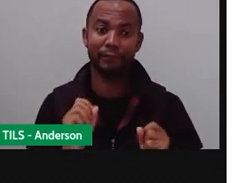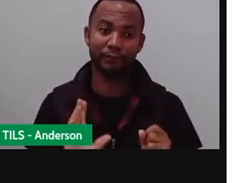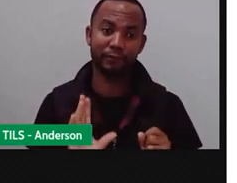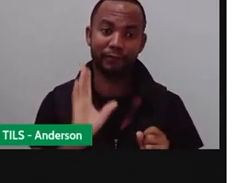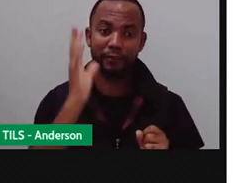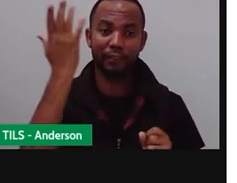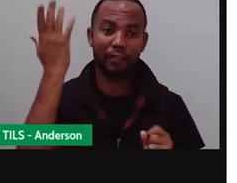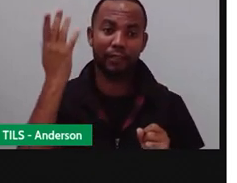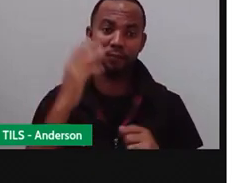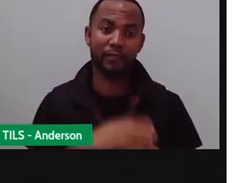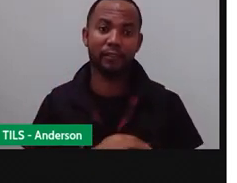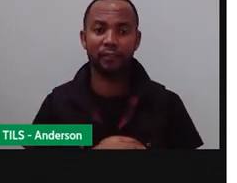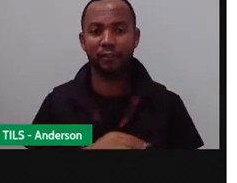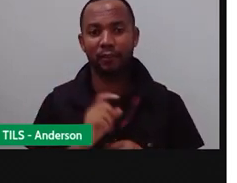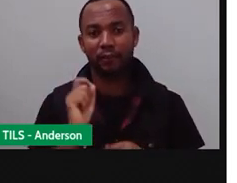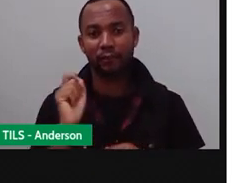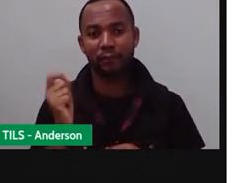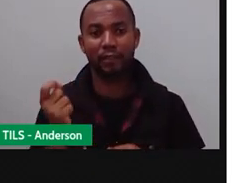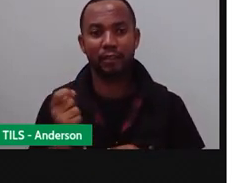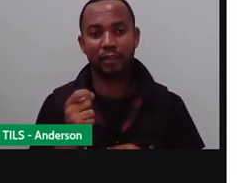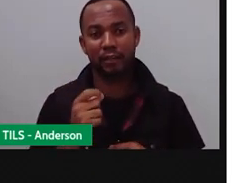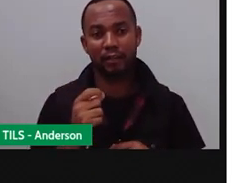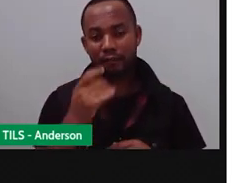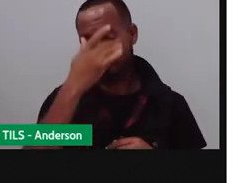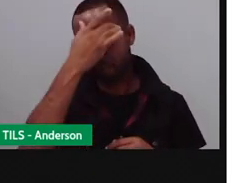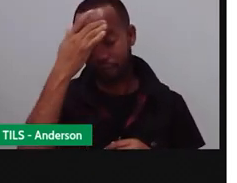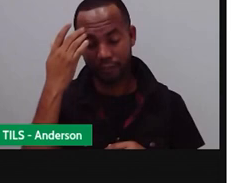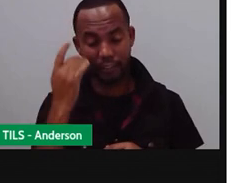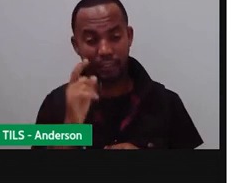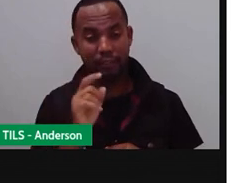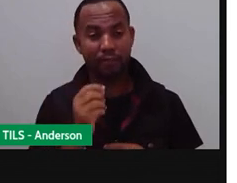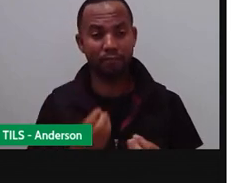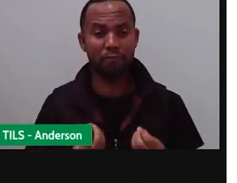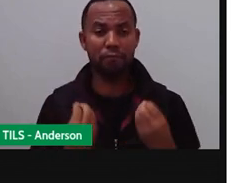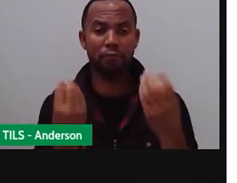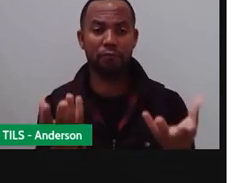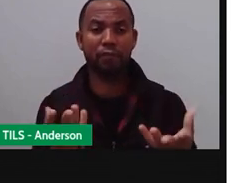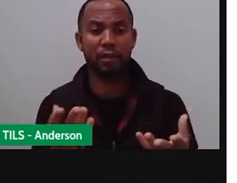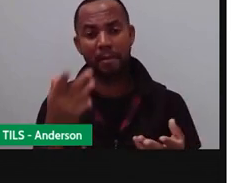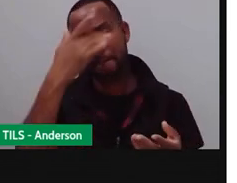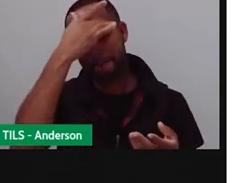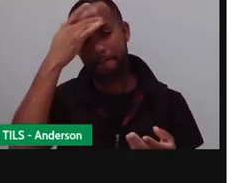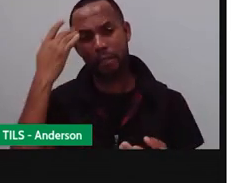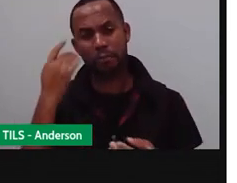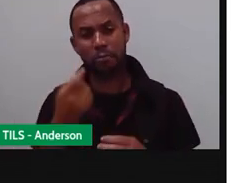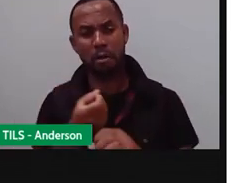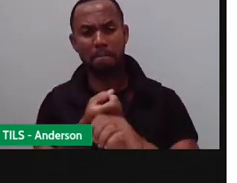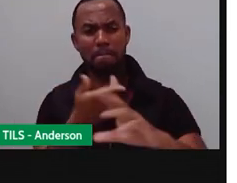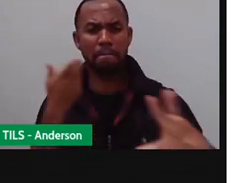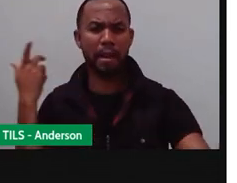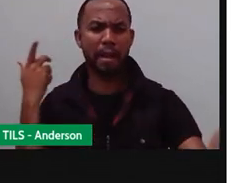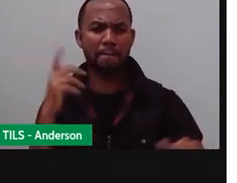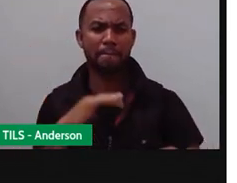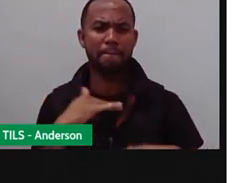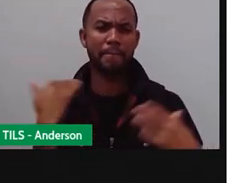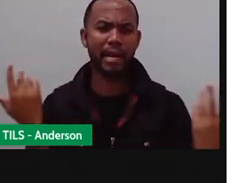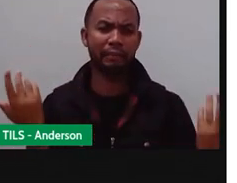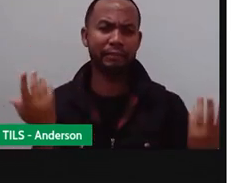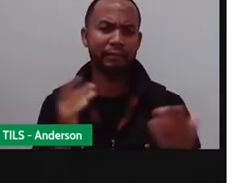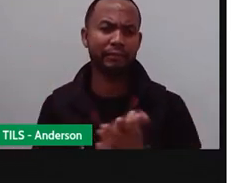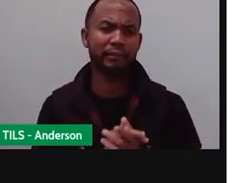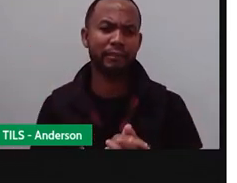Pró-Maria respeita a natureza, a Anderson, você. Mas existem pessoas que não são pessoas legais, que elas não respeitam. E elas